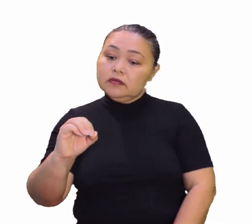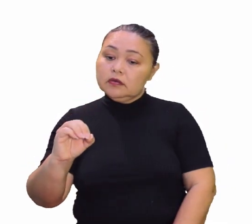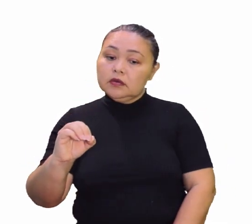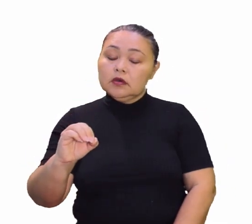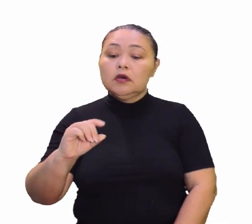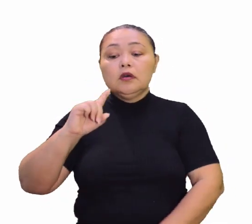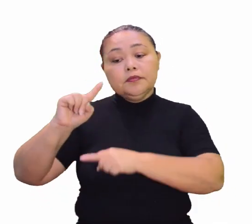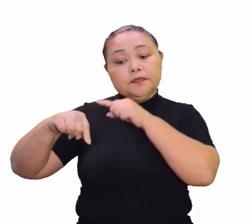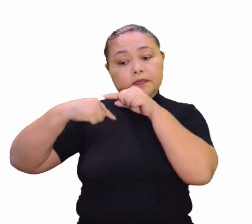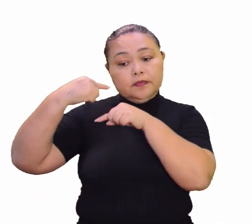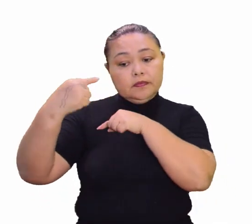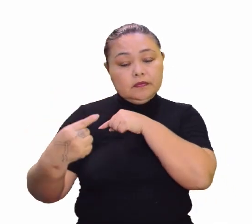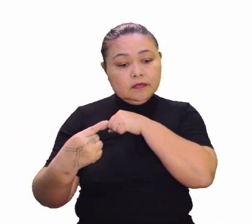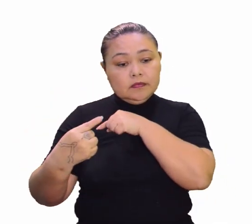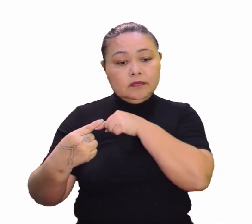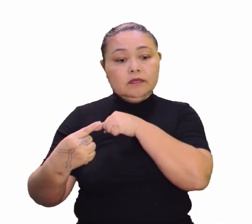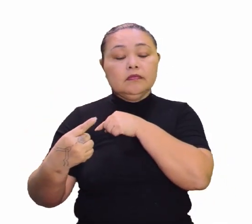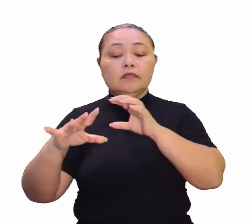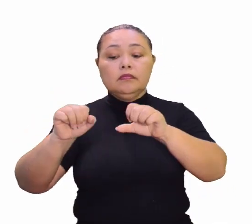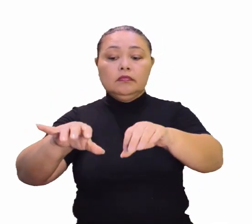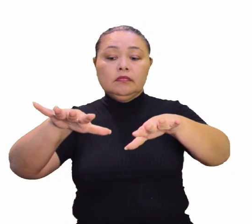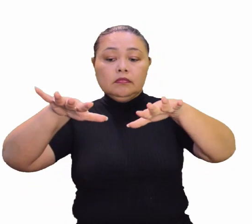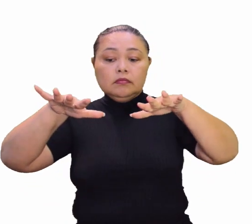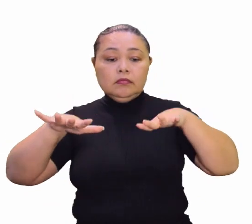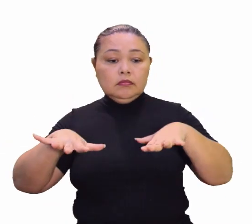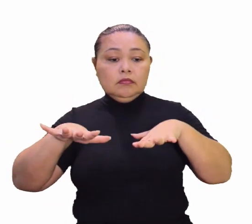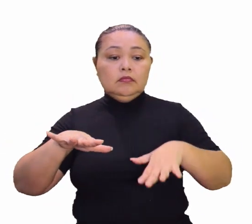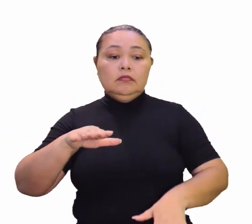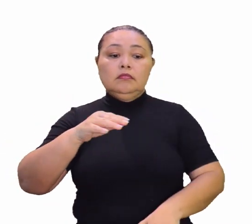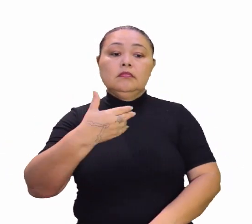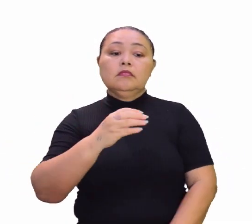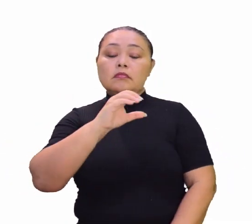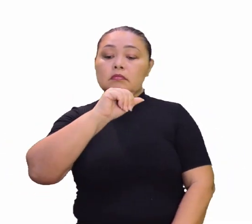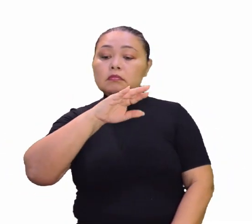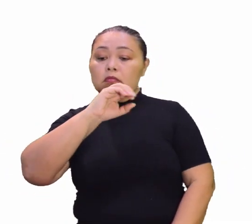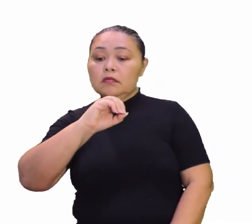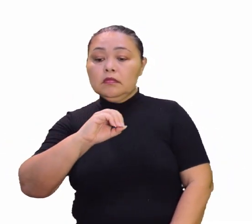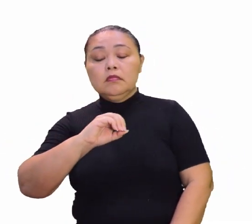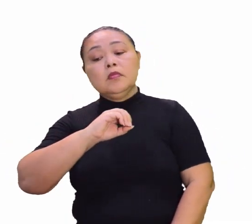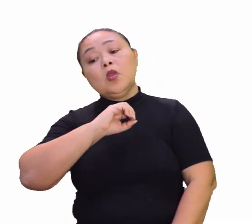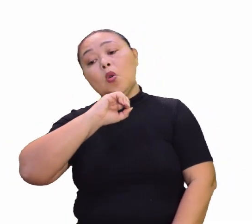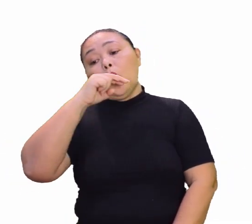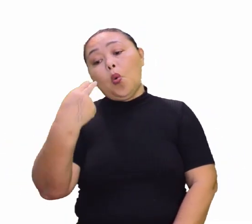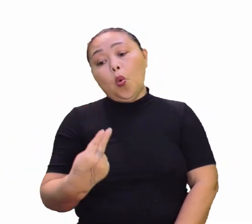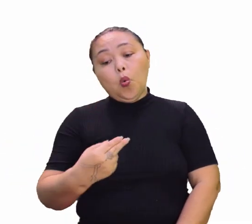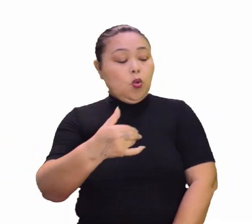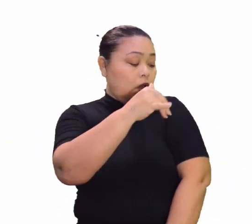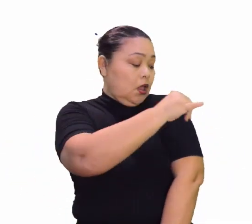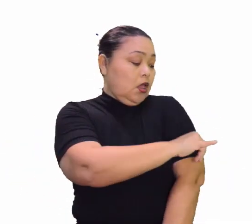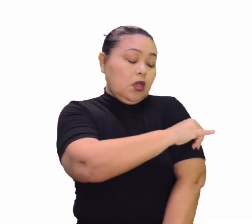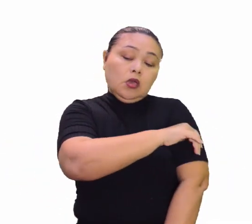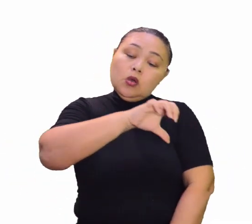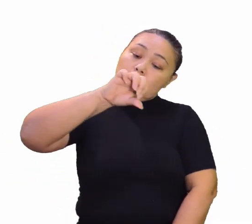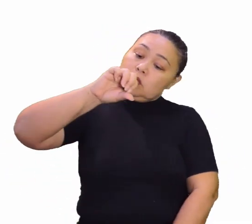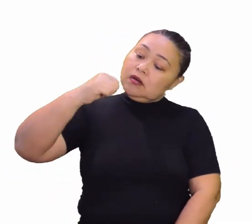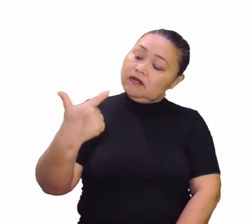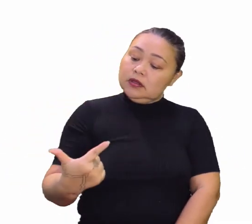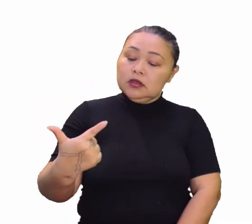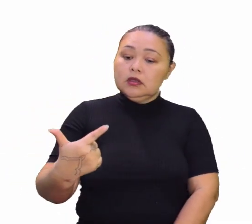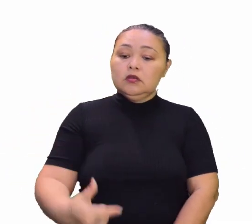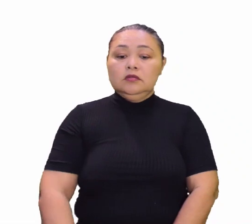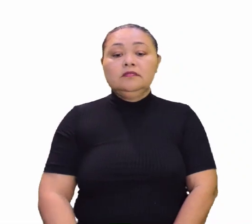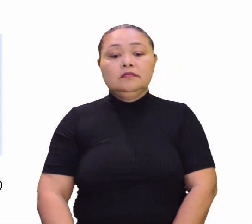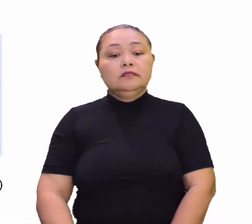após a conferência Eco ou Rio 92. Certo, professor Jorge?